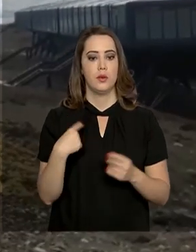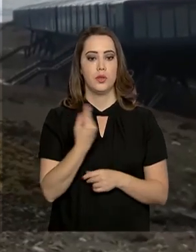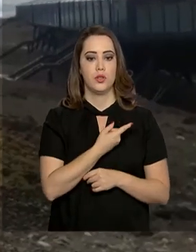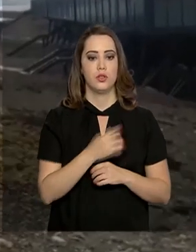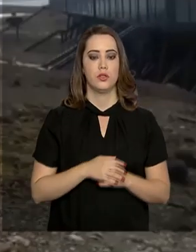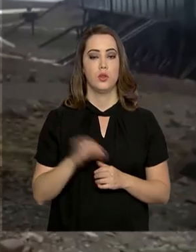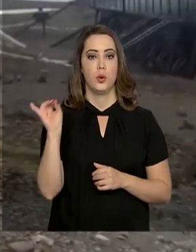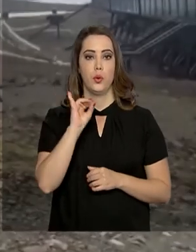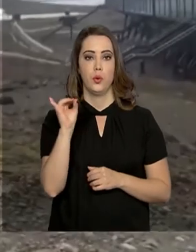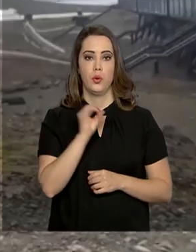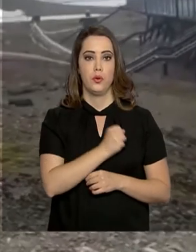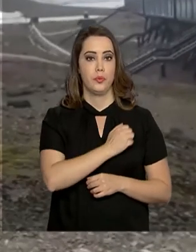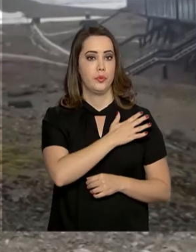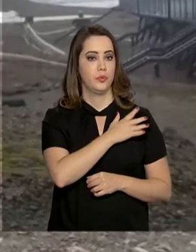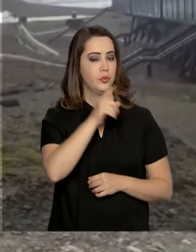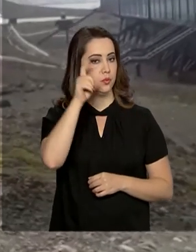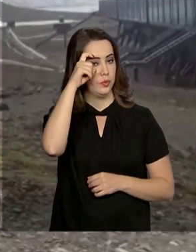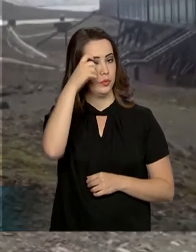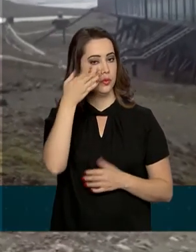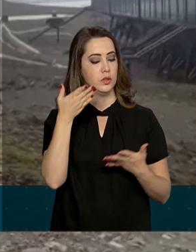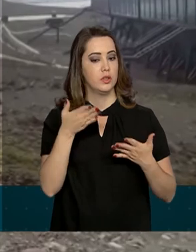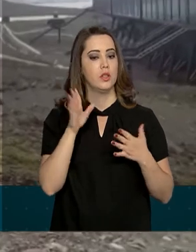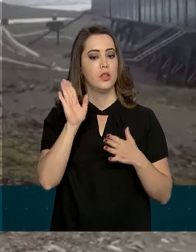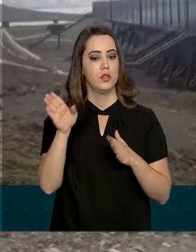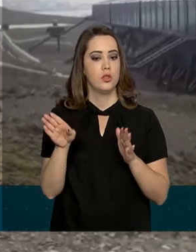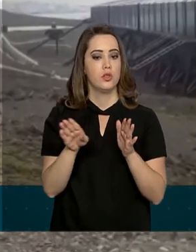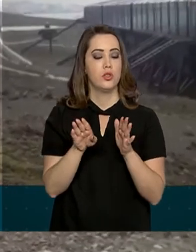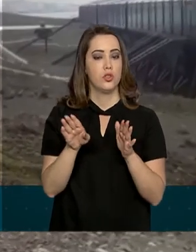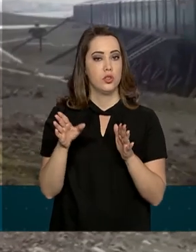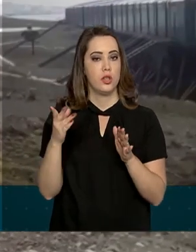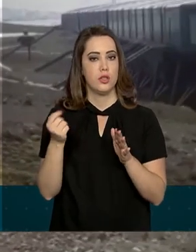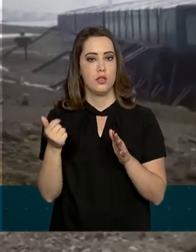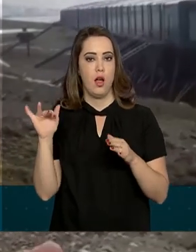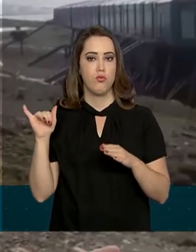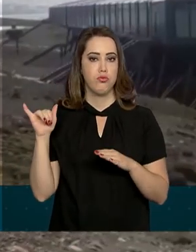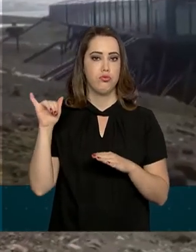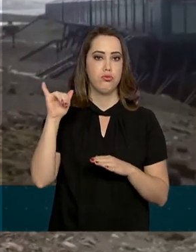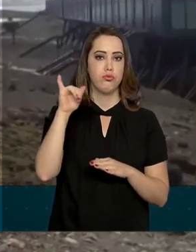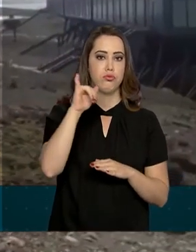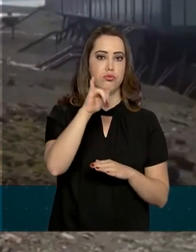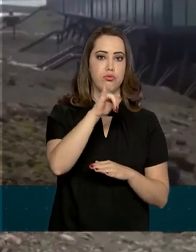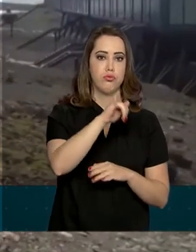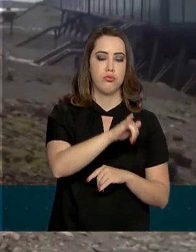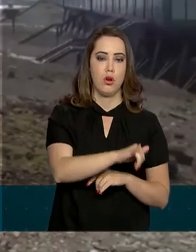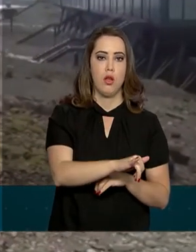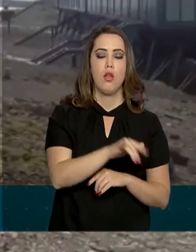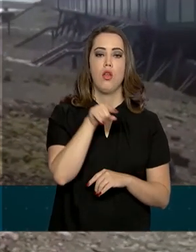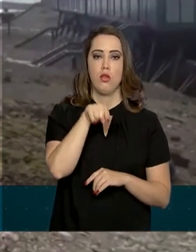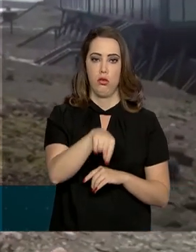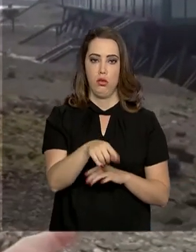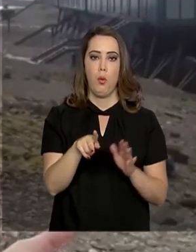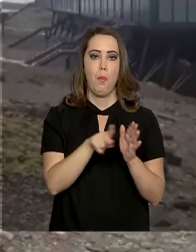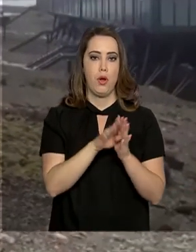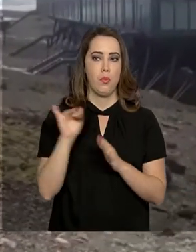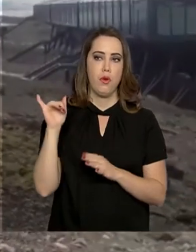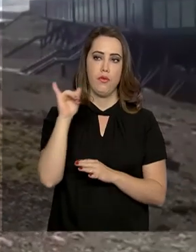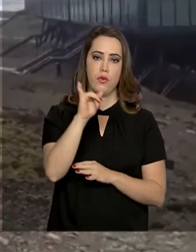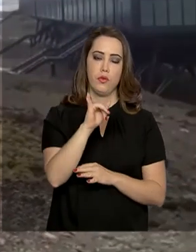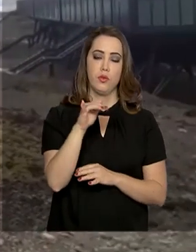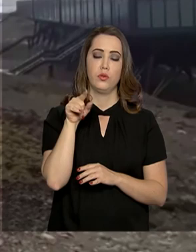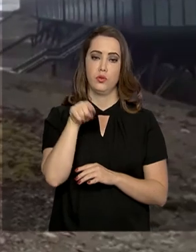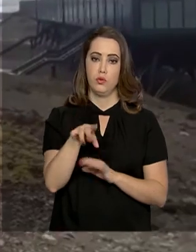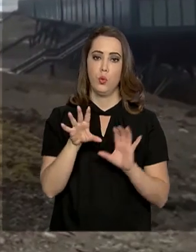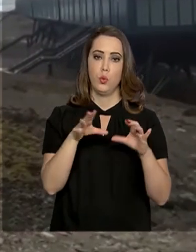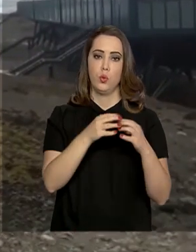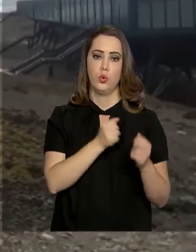Olá, o vice-presidente da República, Hamilton Mourão, já está a caminho da Antártica. A aeronave Hércules C-130, com comitiva do vice